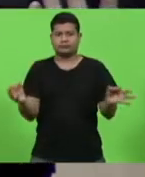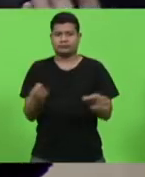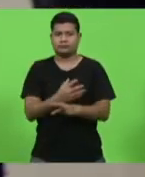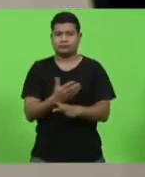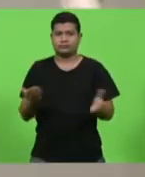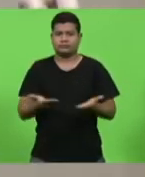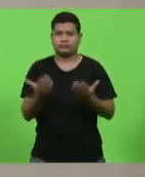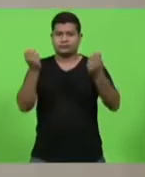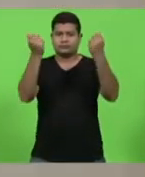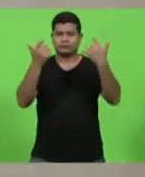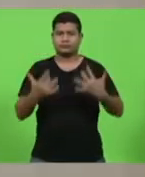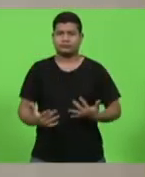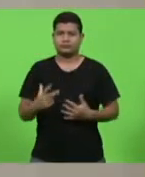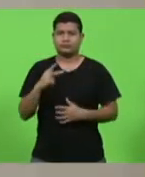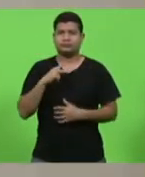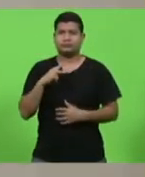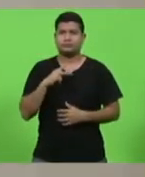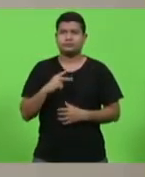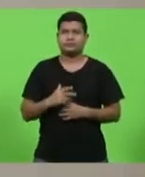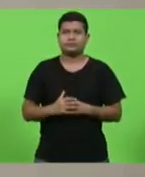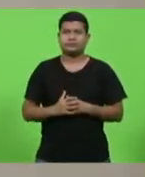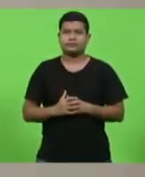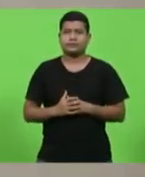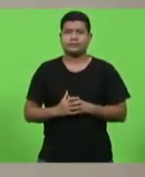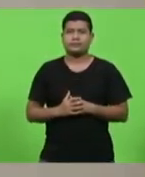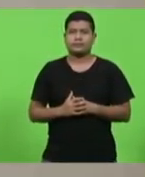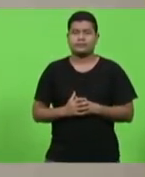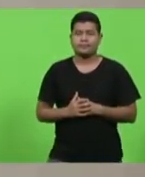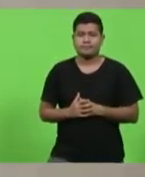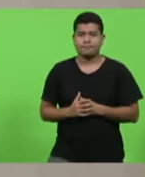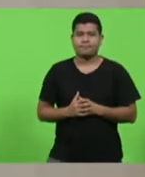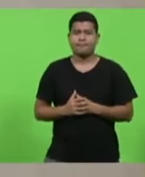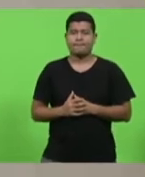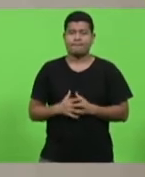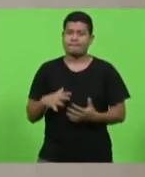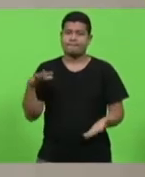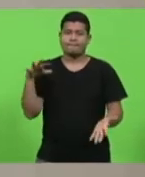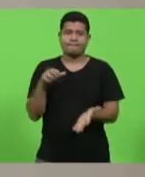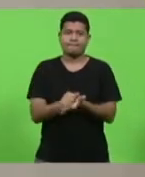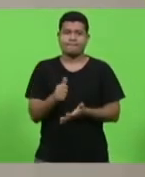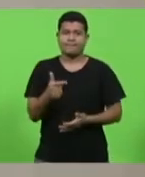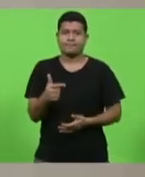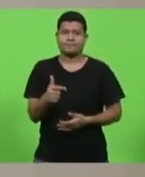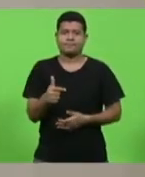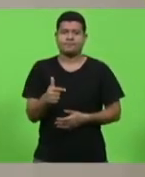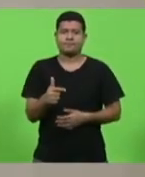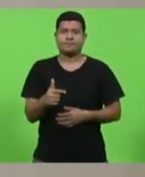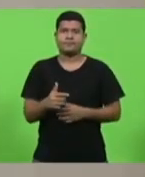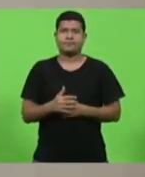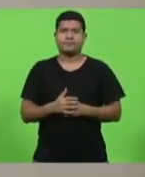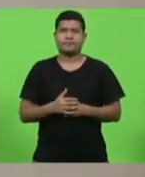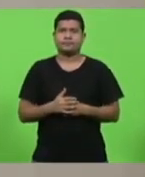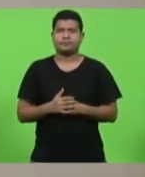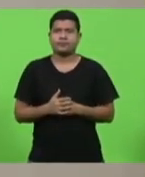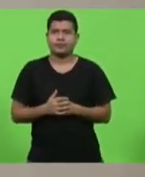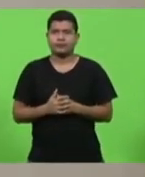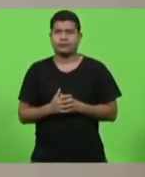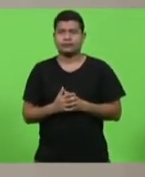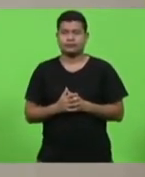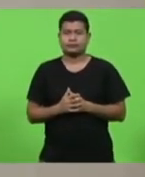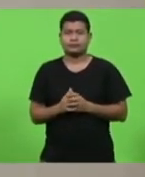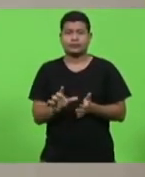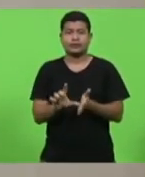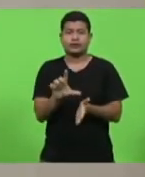Passamos às explicações pessoais. Na sessão de hoje, não temos oradores inscritos em explicações pessoais, mas antes